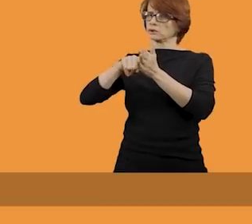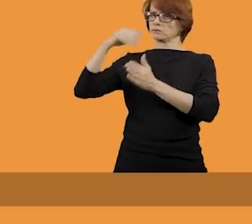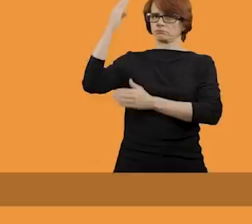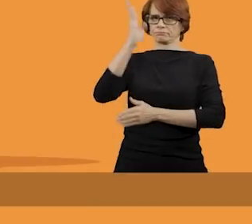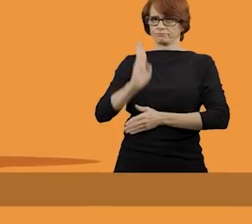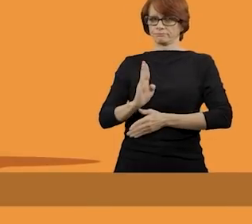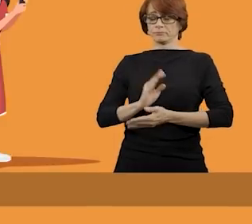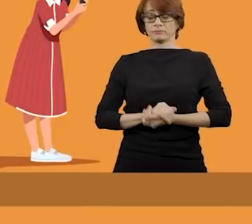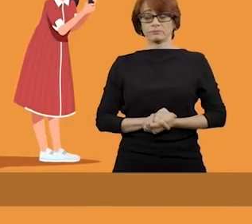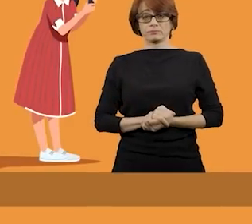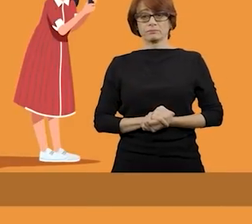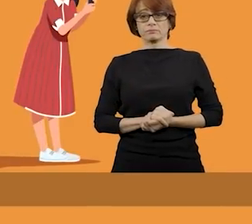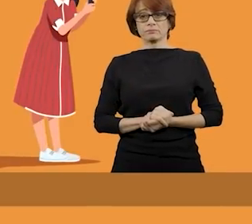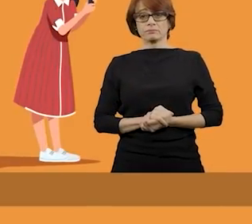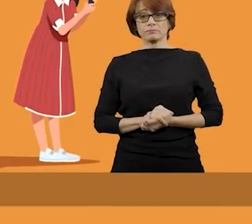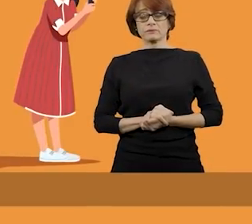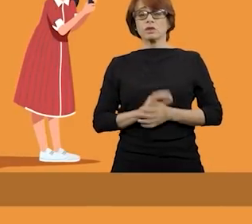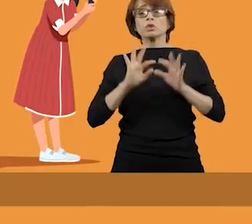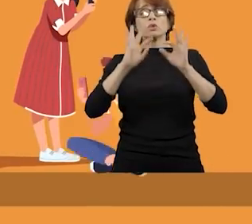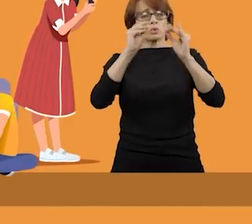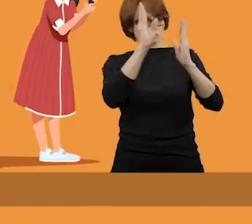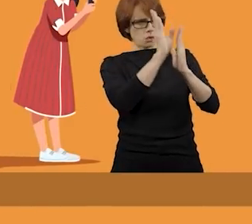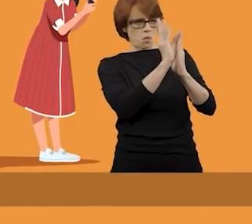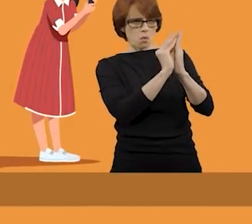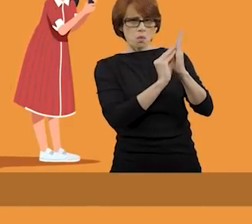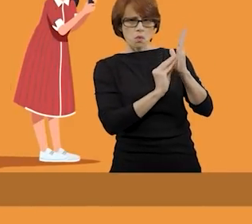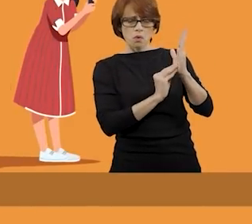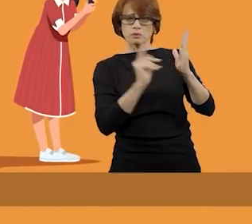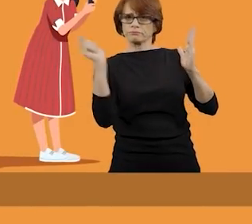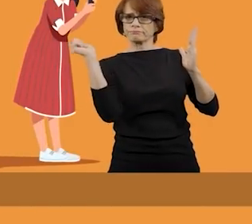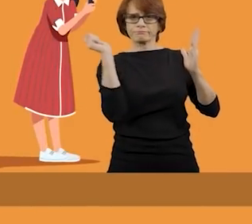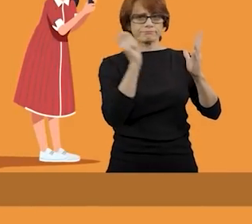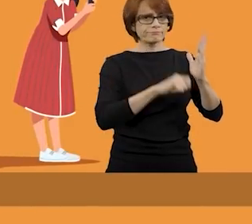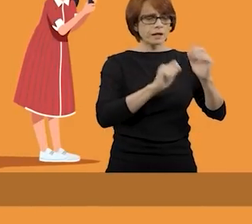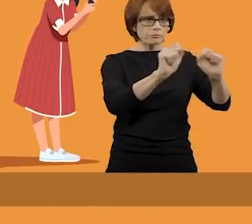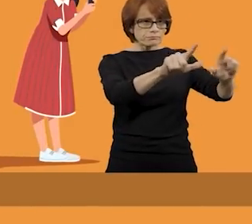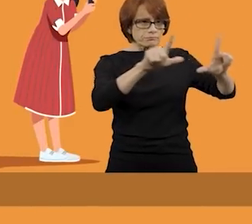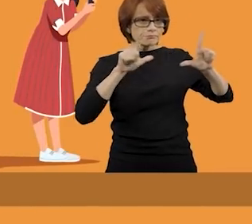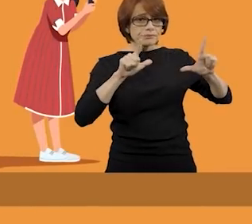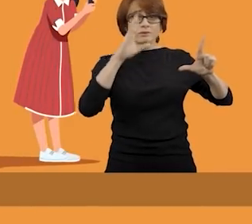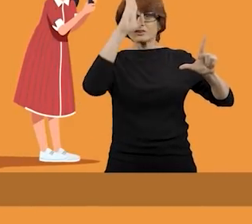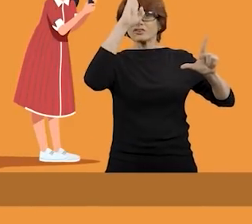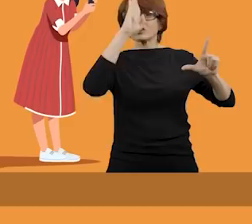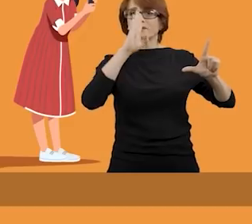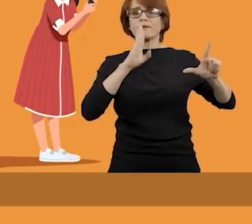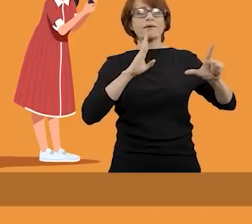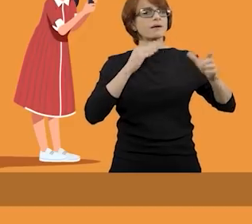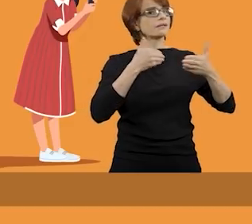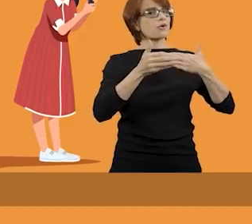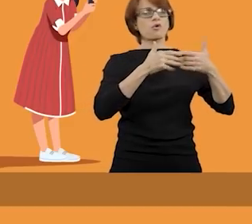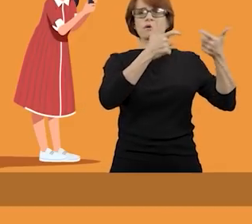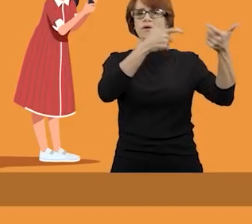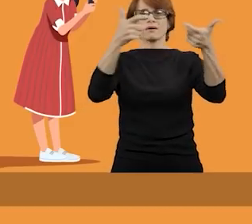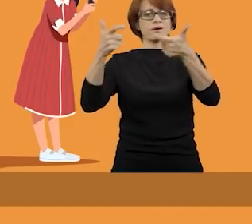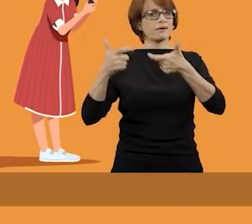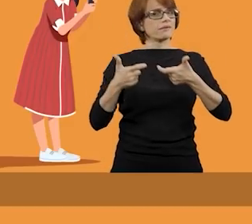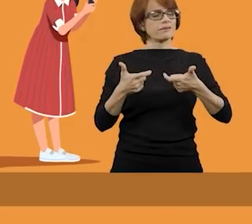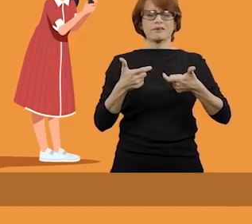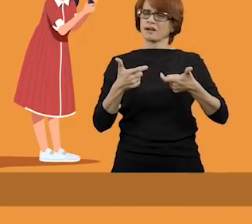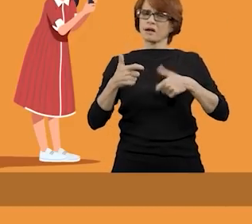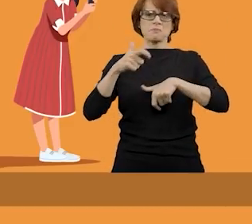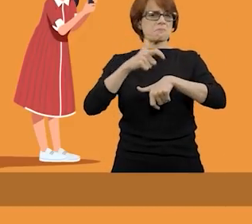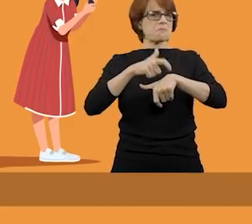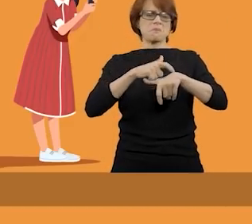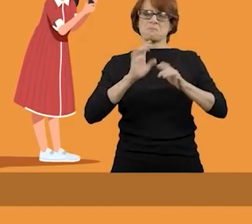país. E o melhor, todo esse conteúdo pode ser acessado gratuitamente de qualquer lugar